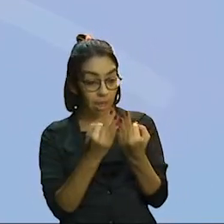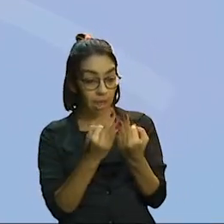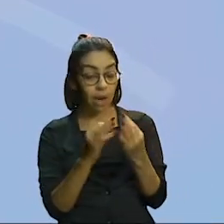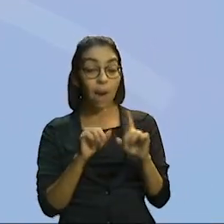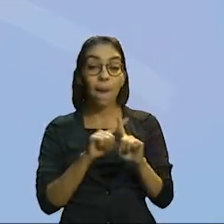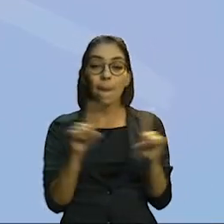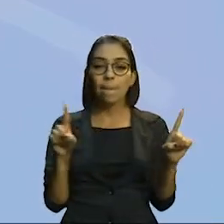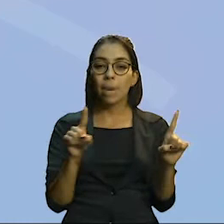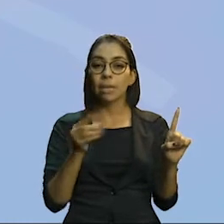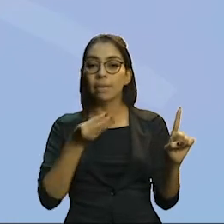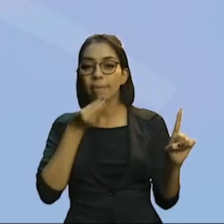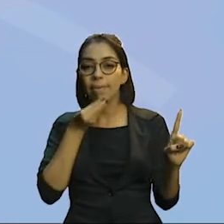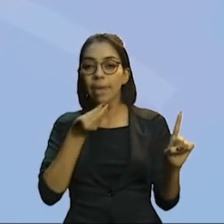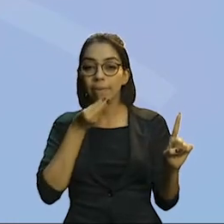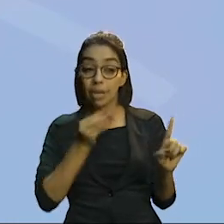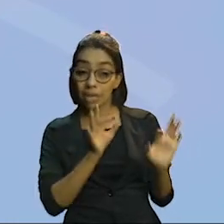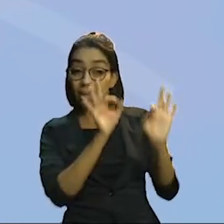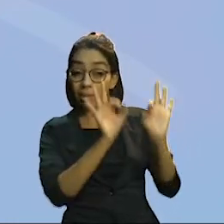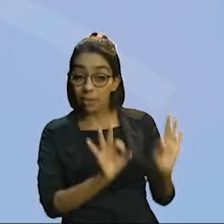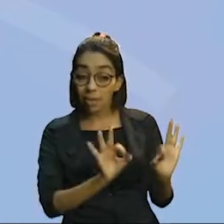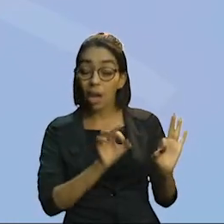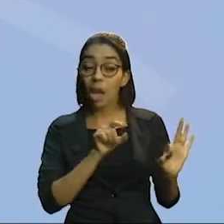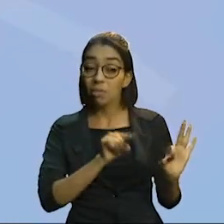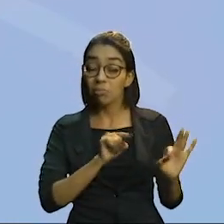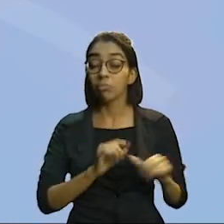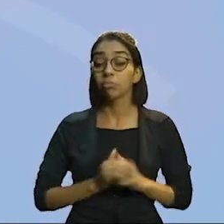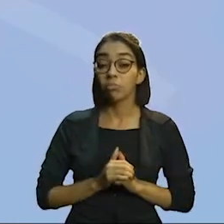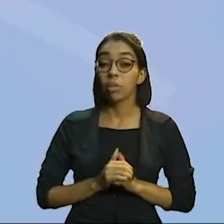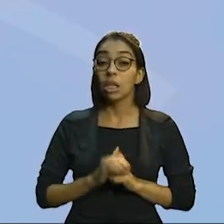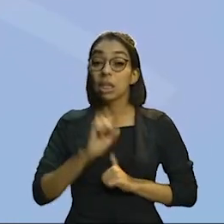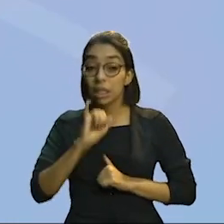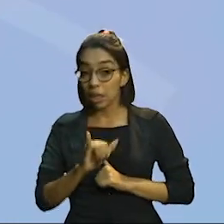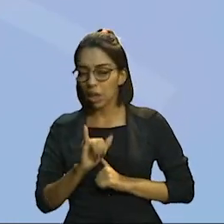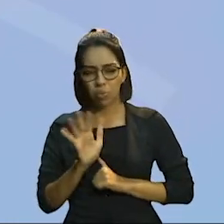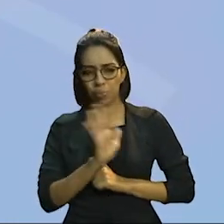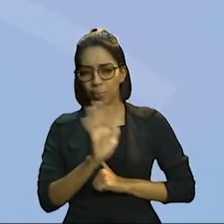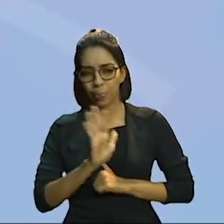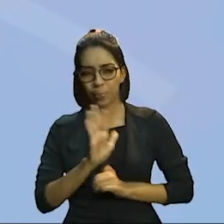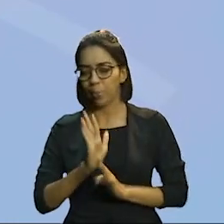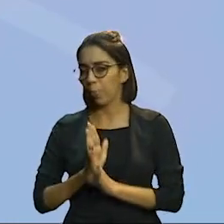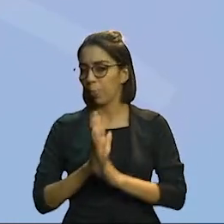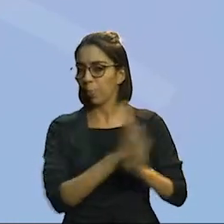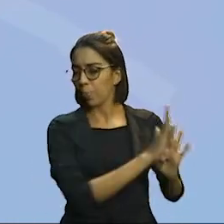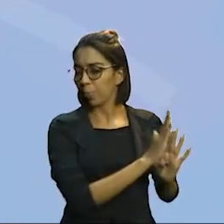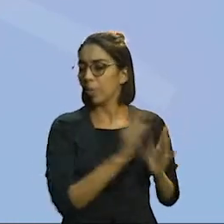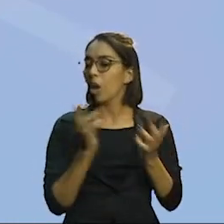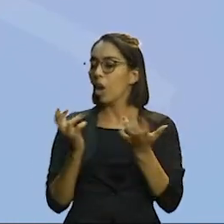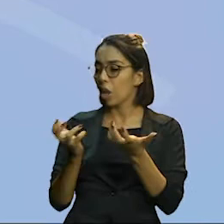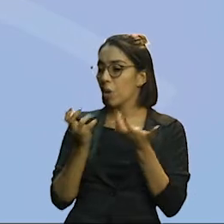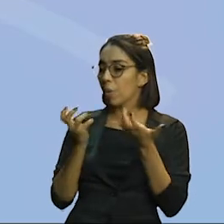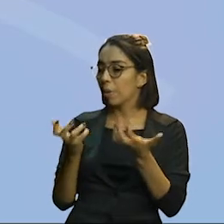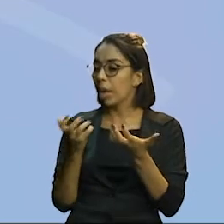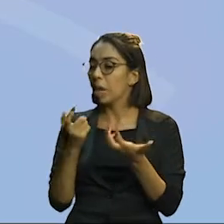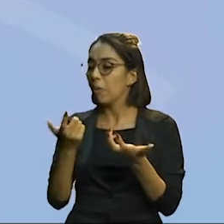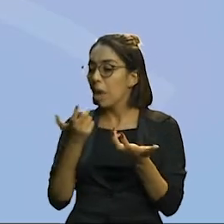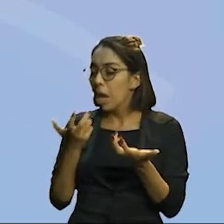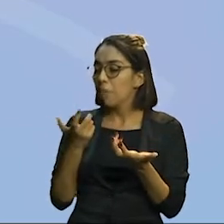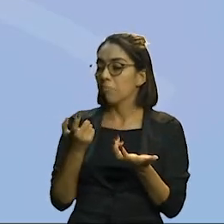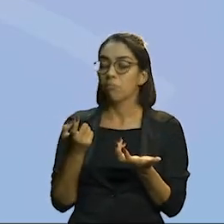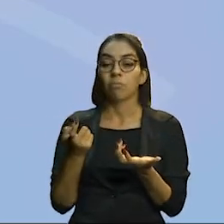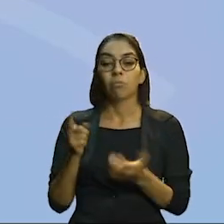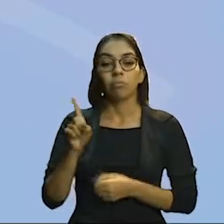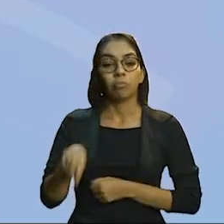do que era para ser o correto. Quando você passa a trocar essas manifestações